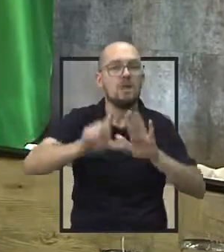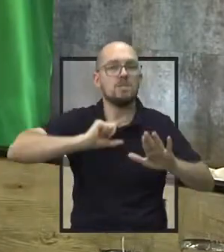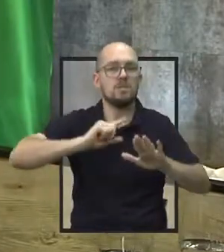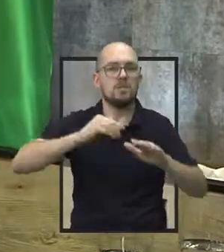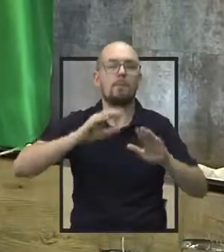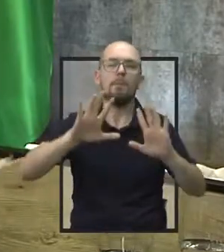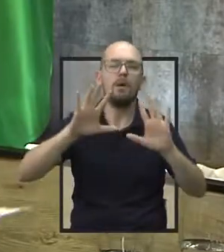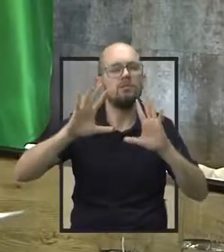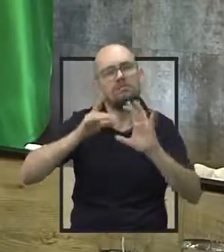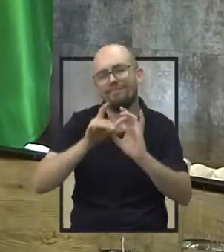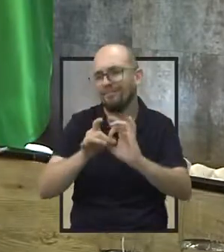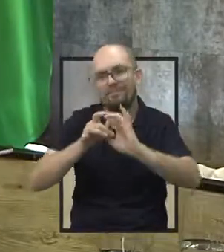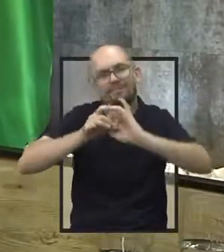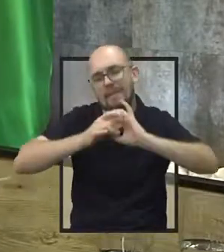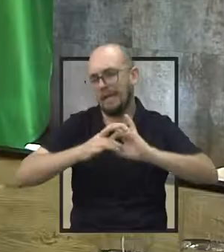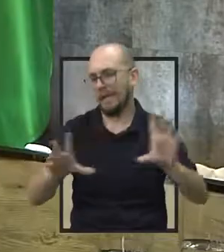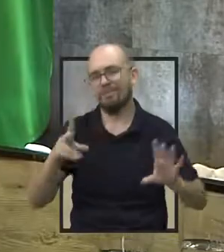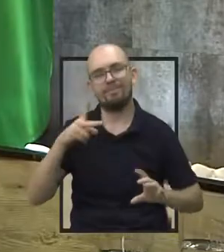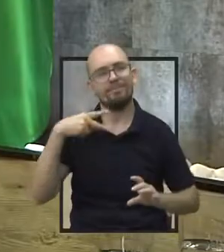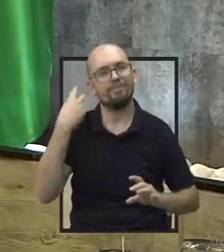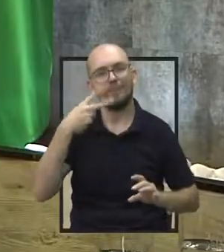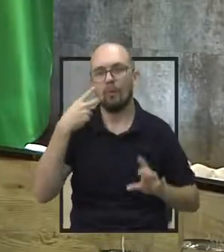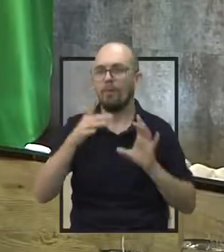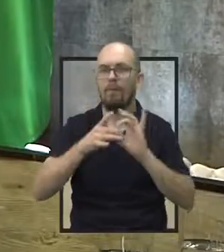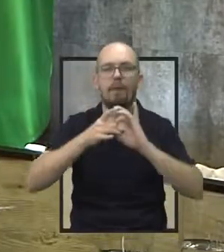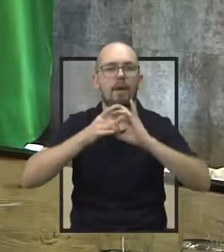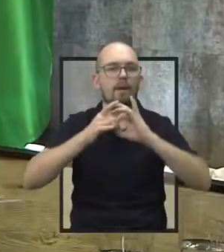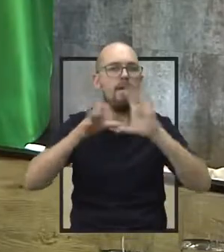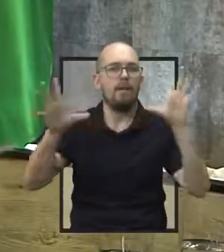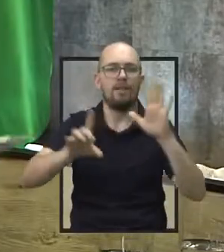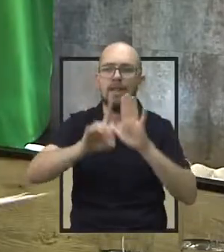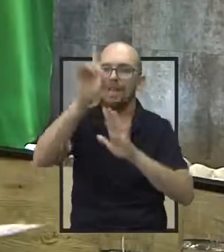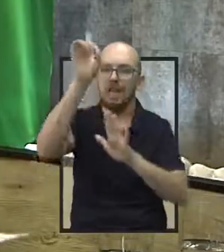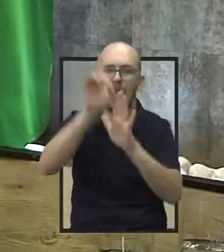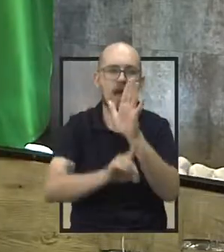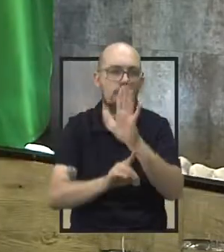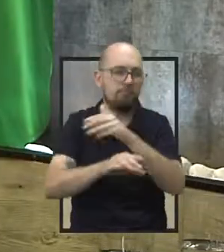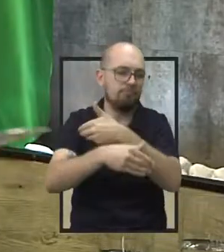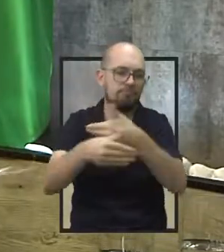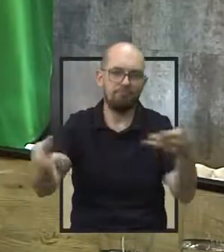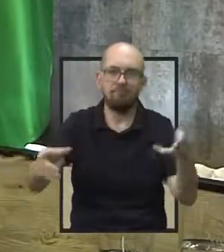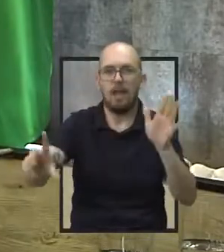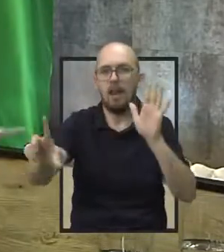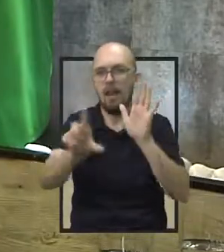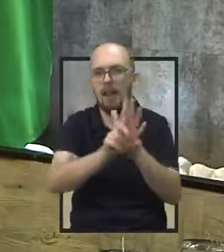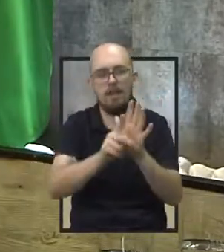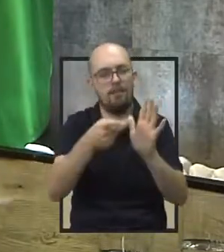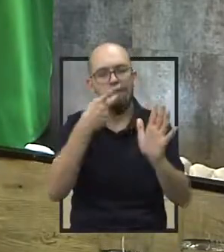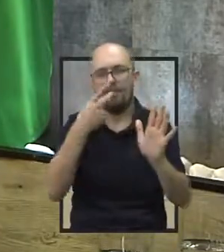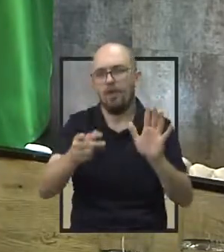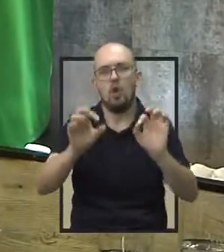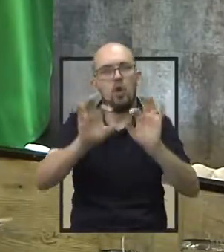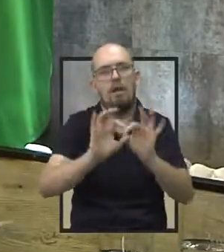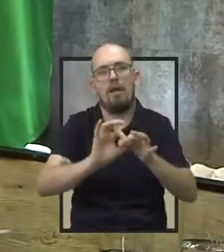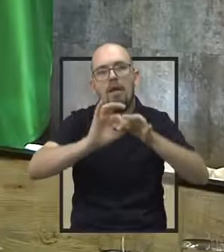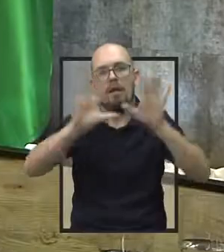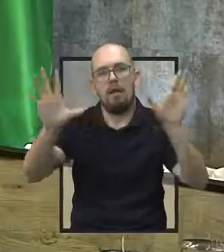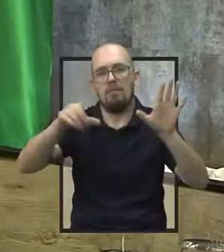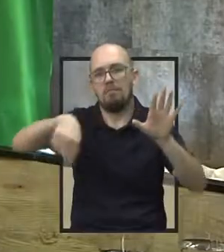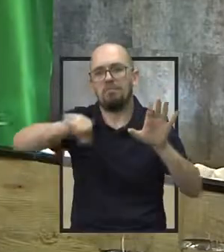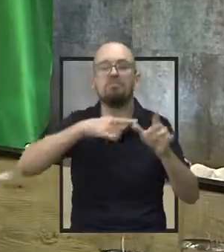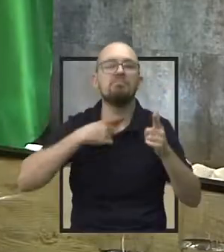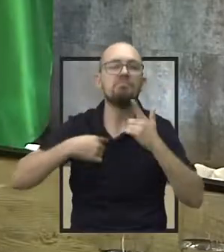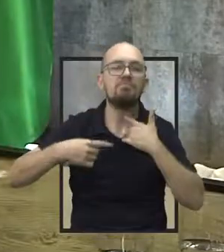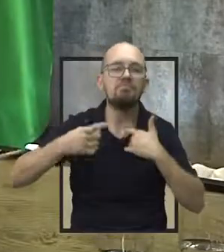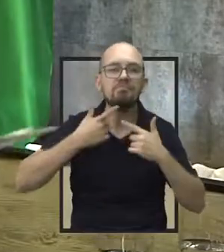todo vereador tem a liberdade, ele tem o direito, por lei até, pelo regimento interno da casa,